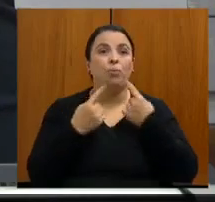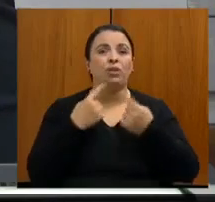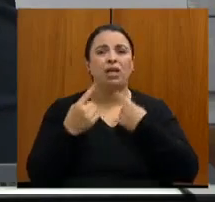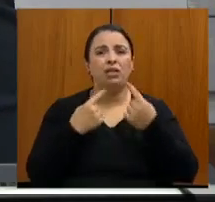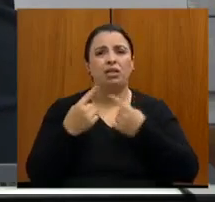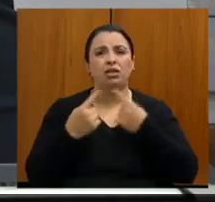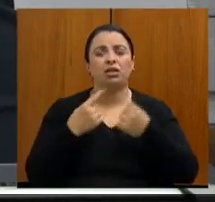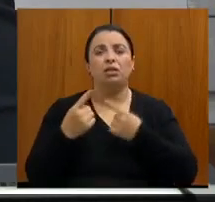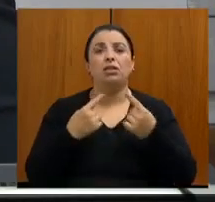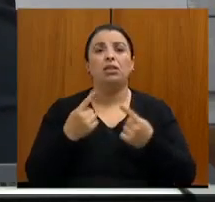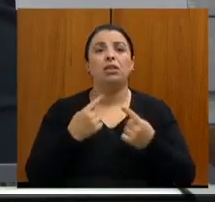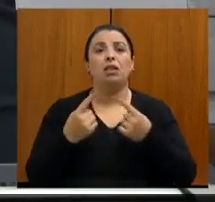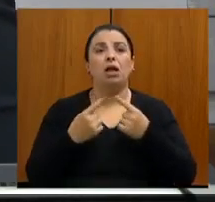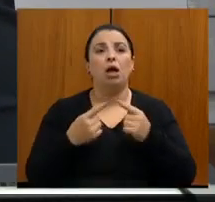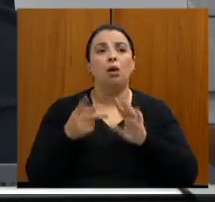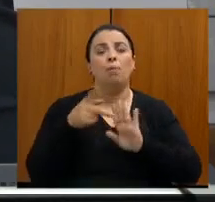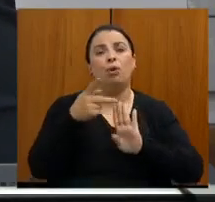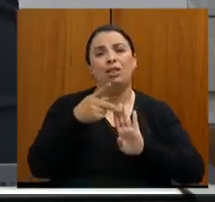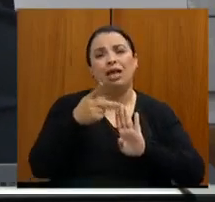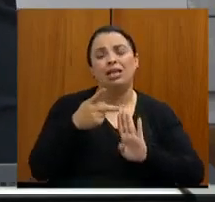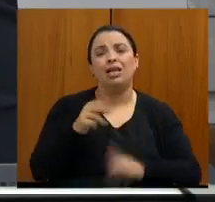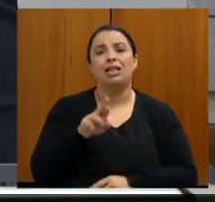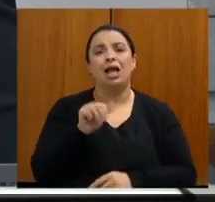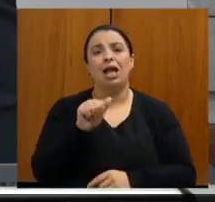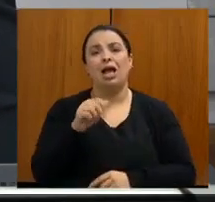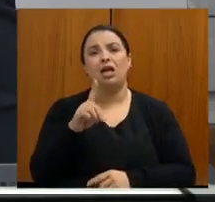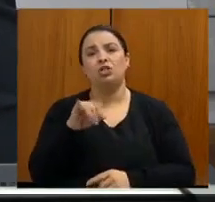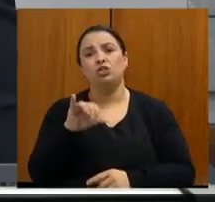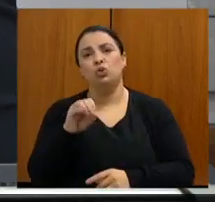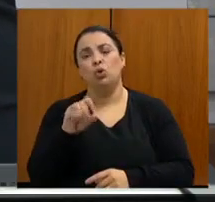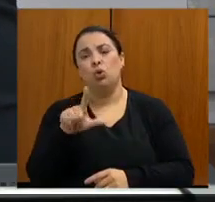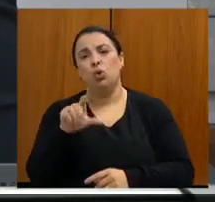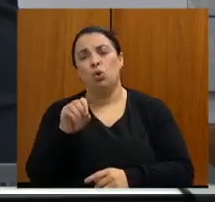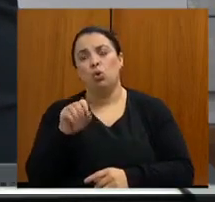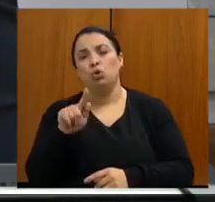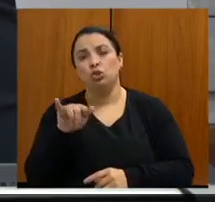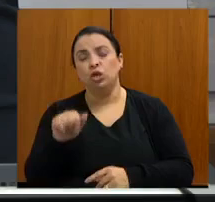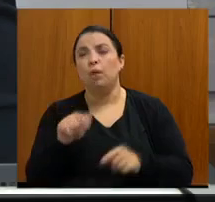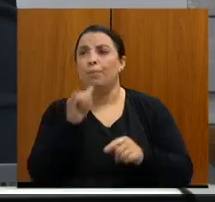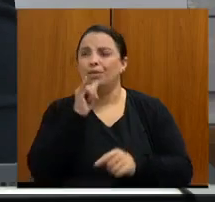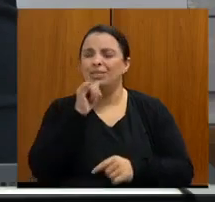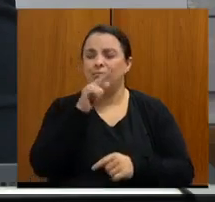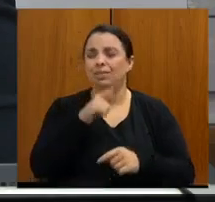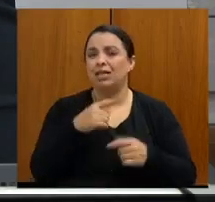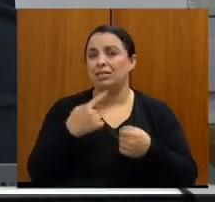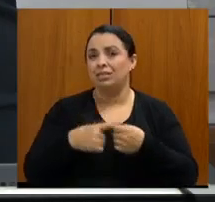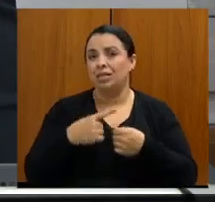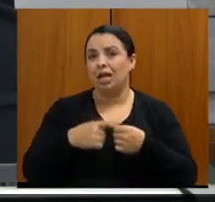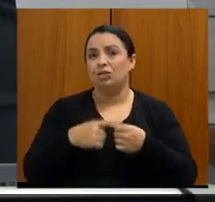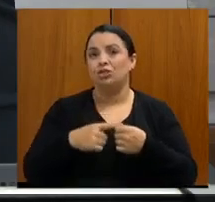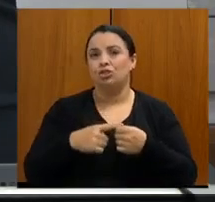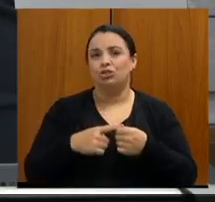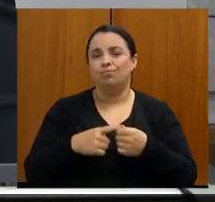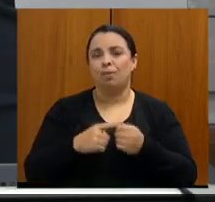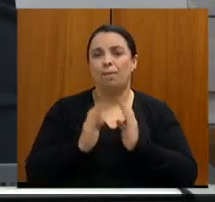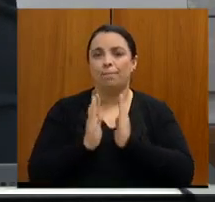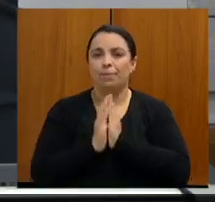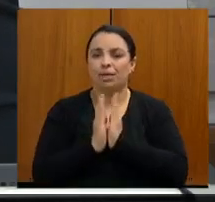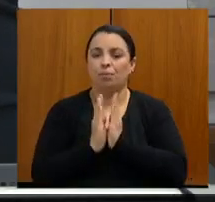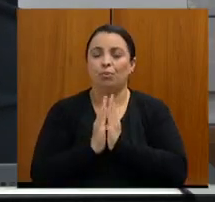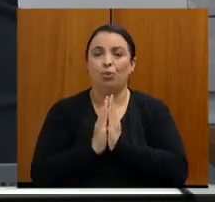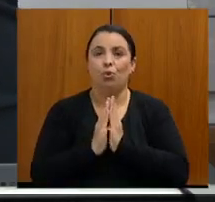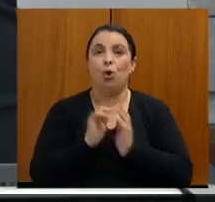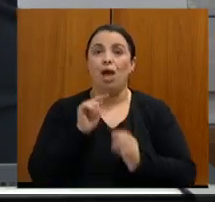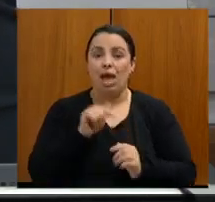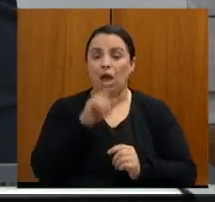cardiologia, que tem serviços que fazem cardiologia, por exemplo, em Pernambuco, e não são habilitados em auto-complicidade com cardiologia.